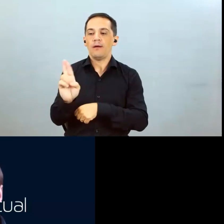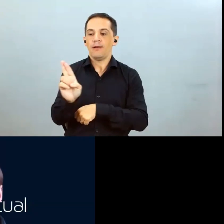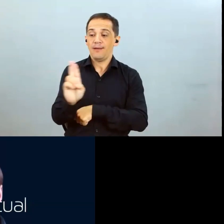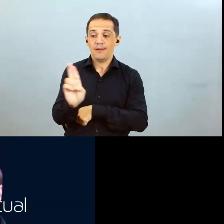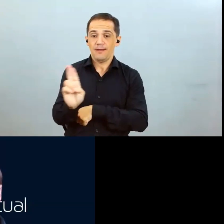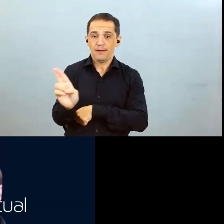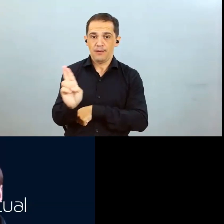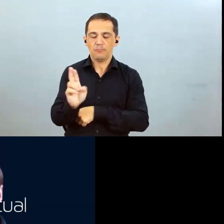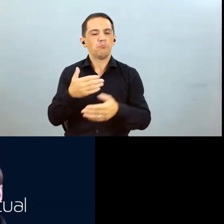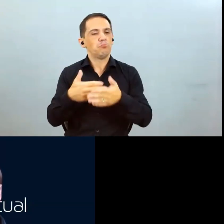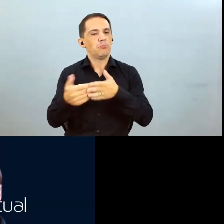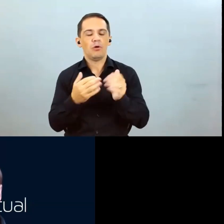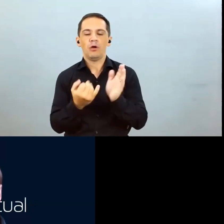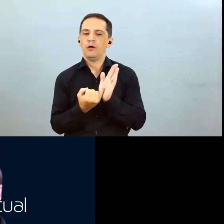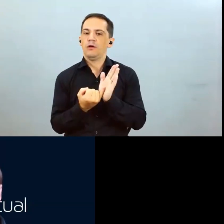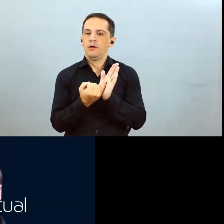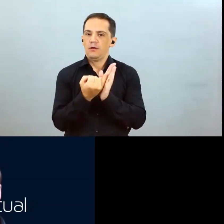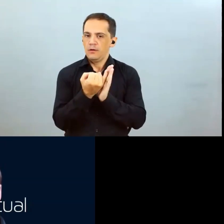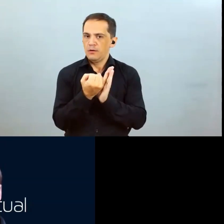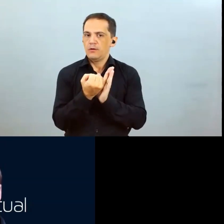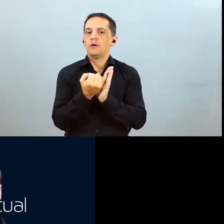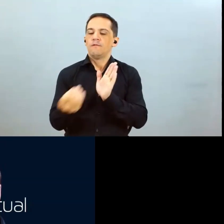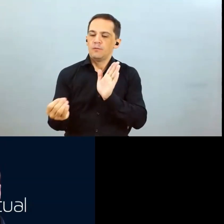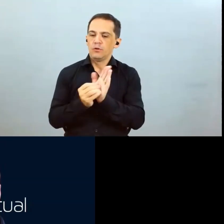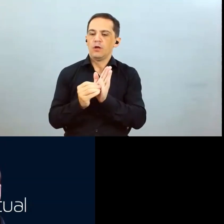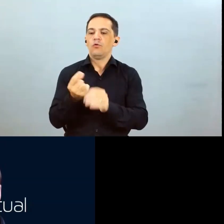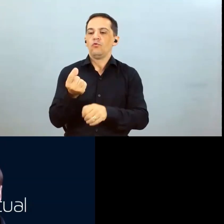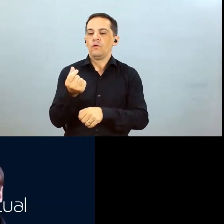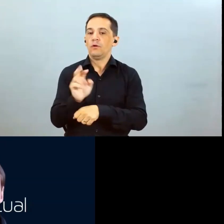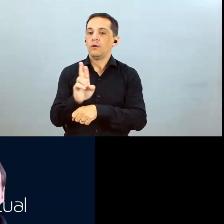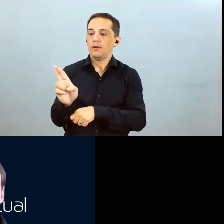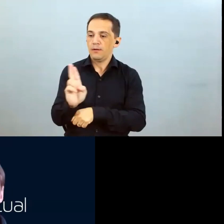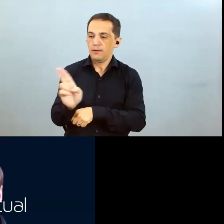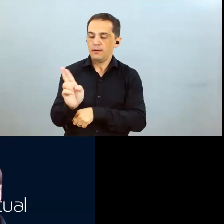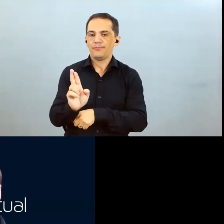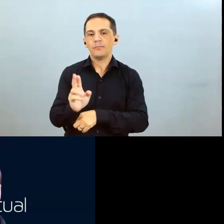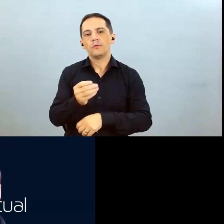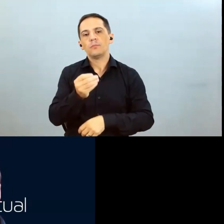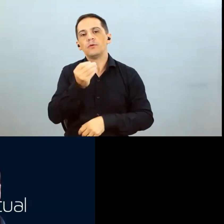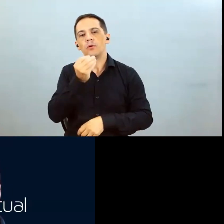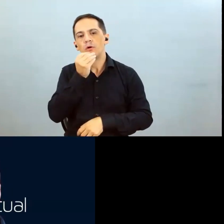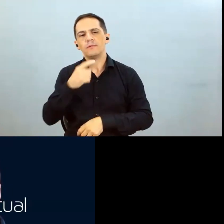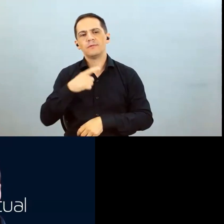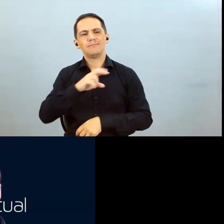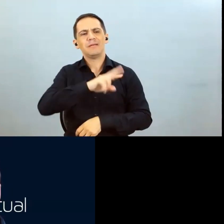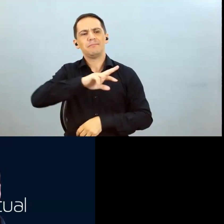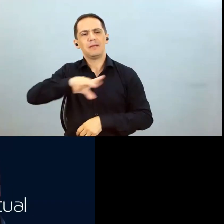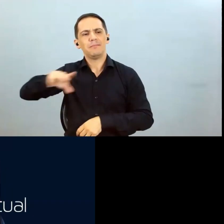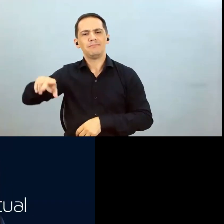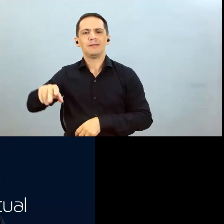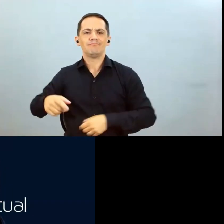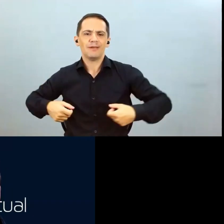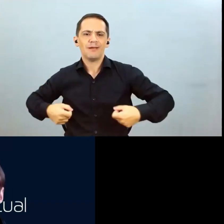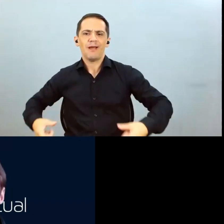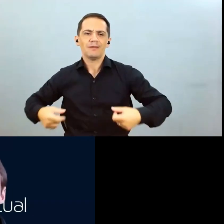que aconteceu ao longo desse período e obviamente tem várias contas que teve inflação e que teve aumento de custos, e as